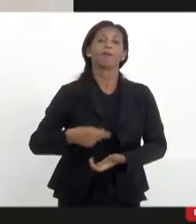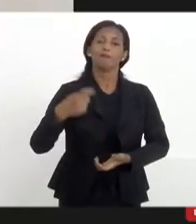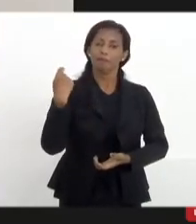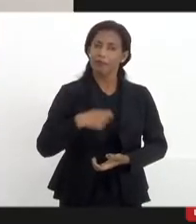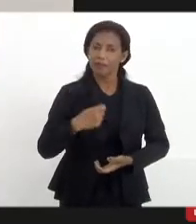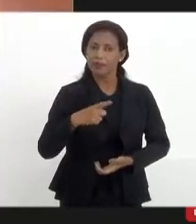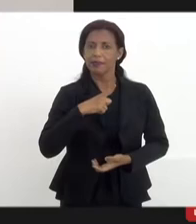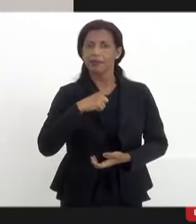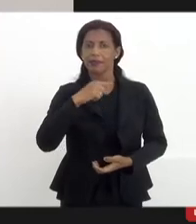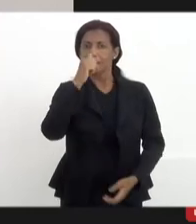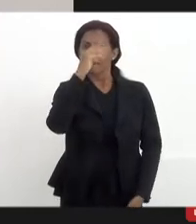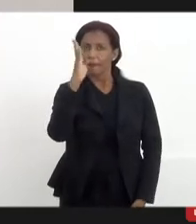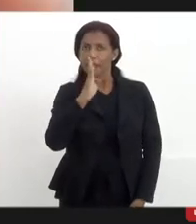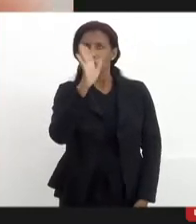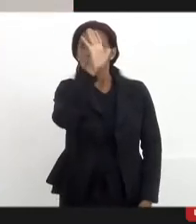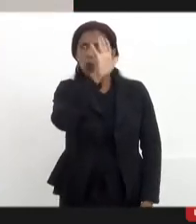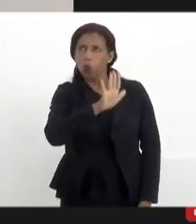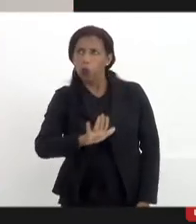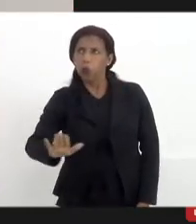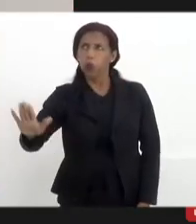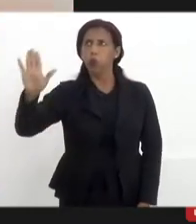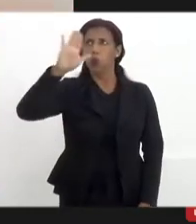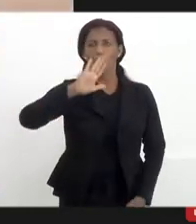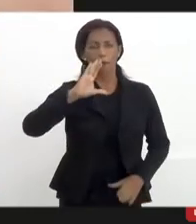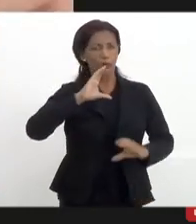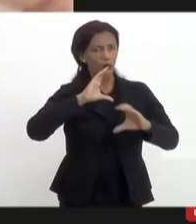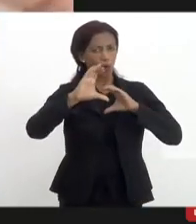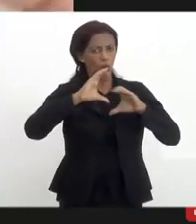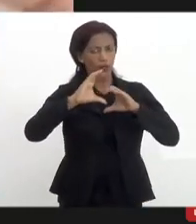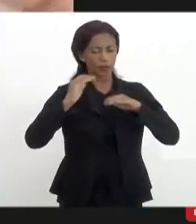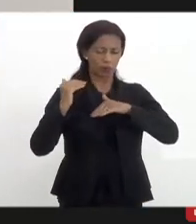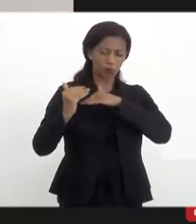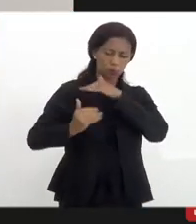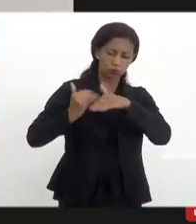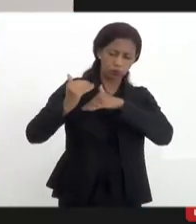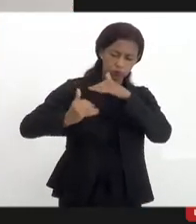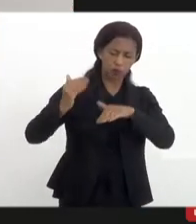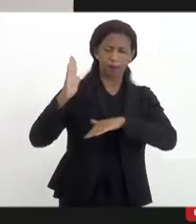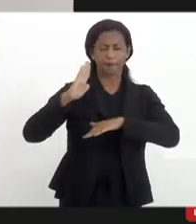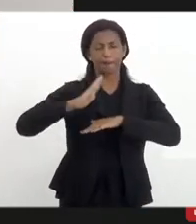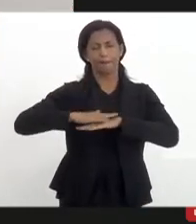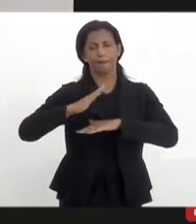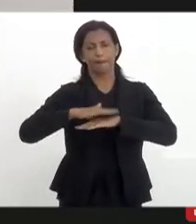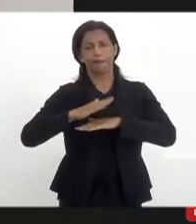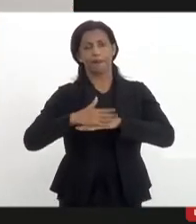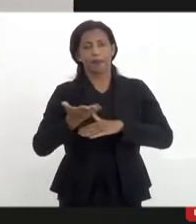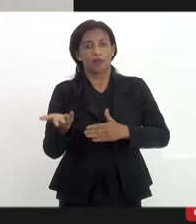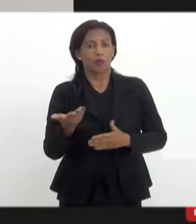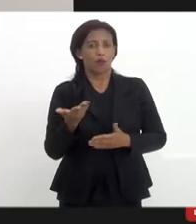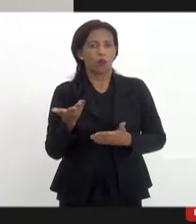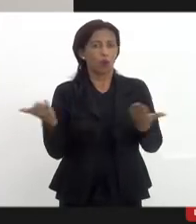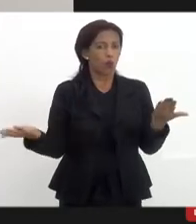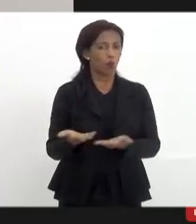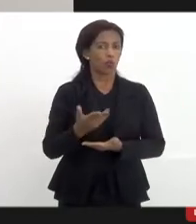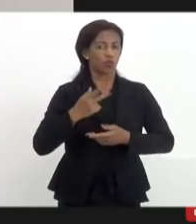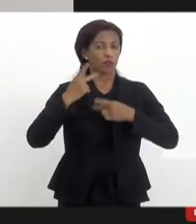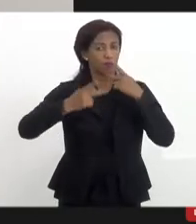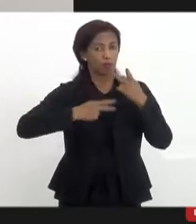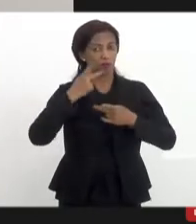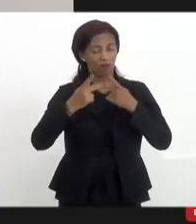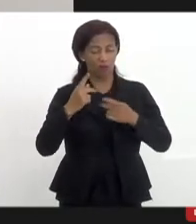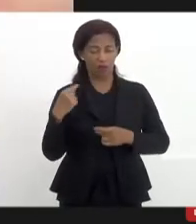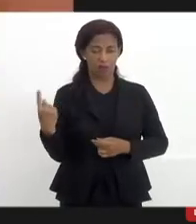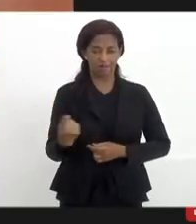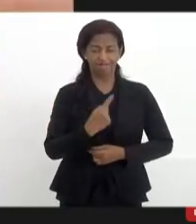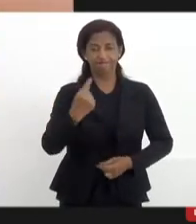ter no Brasil inteiro para que a comunicação comunitária avance infinitamente mais. Então, a minha contribuição aqui é para que a gente possa